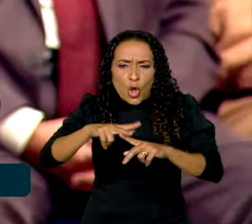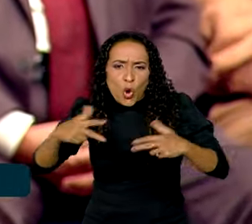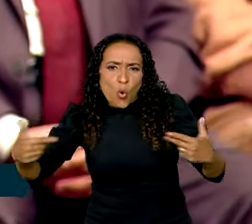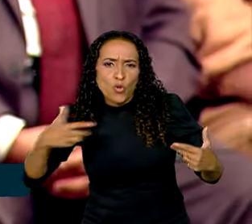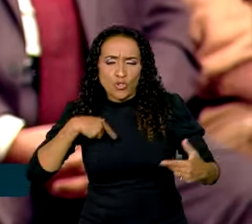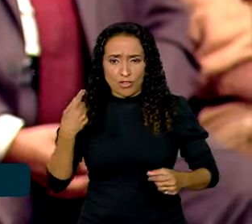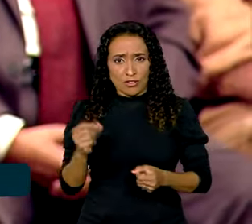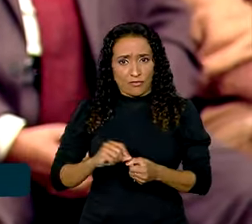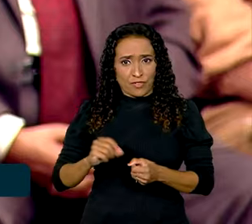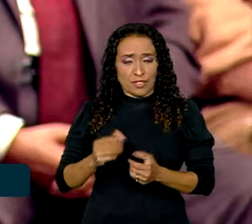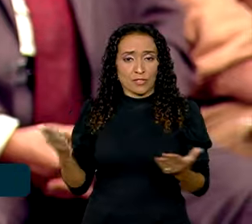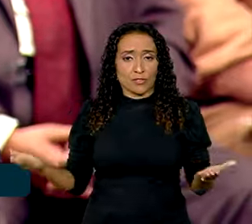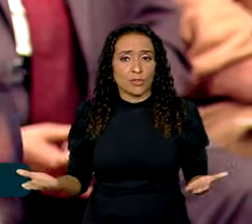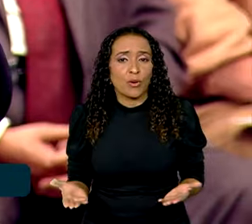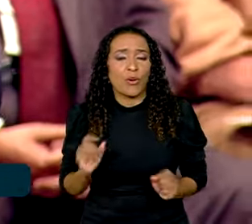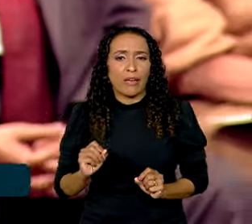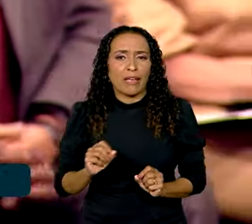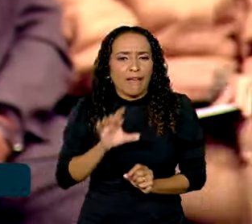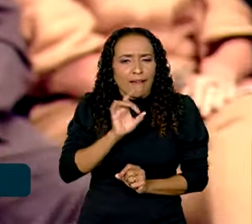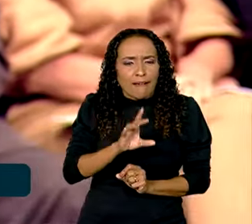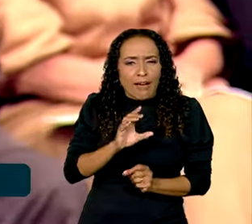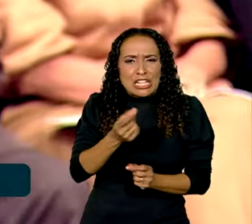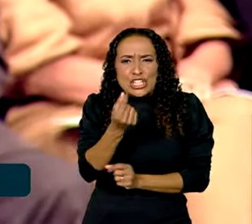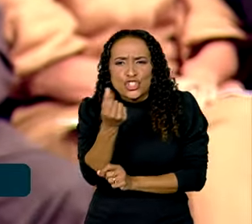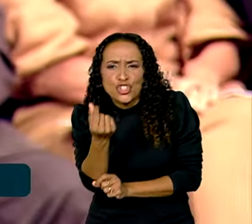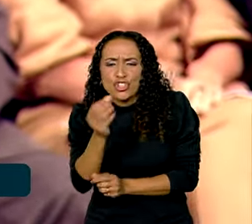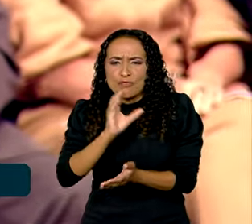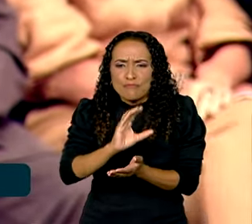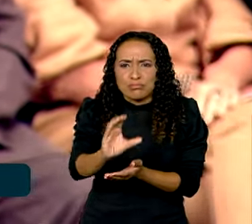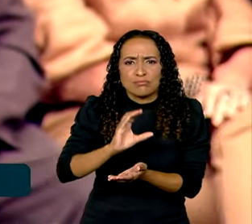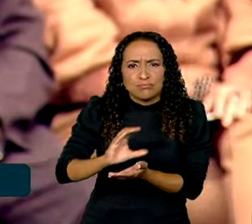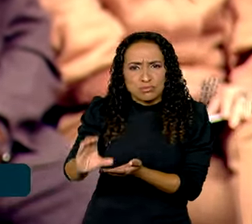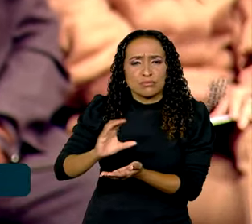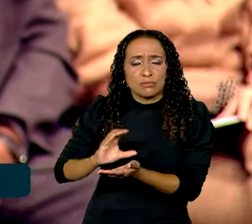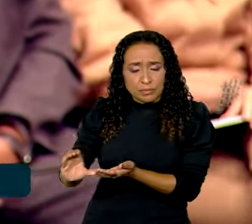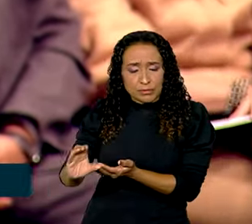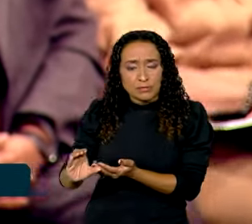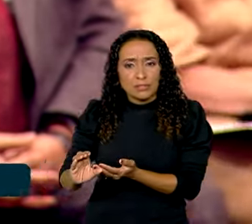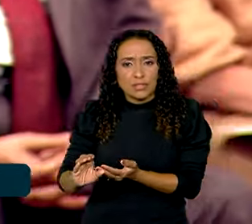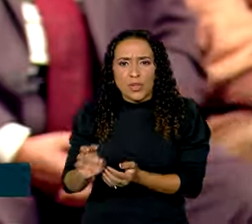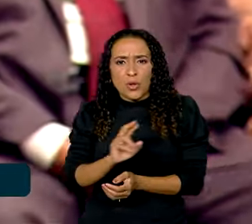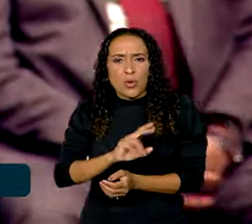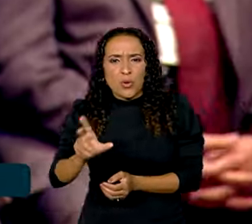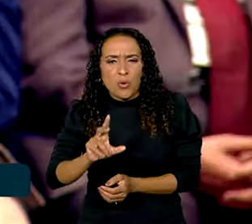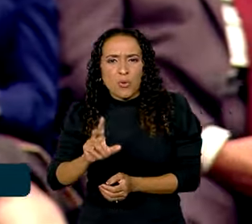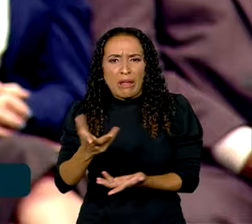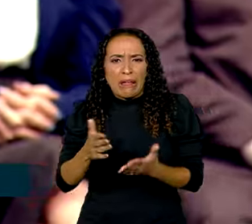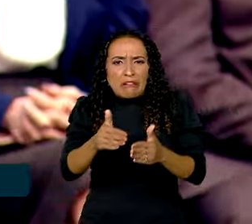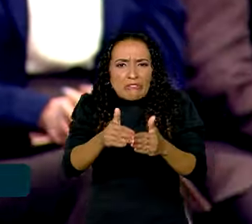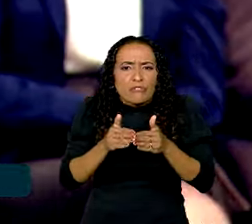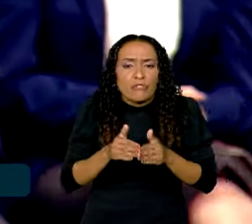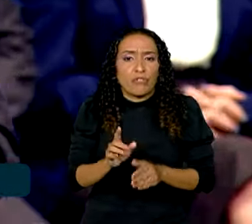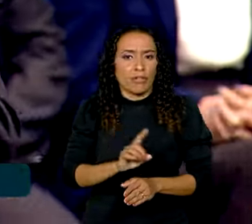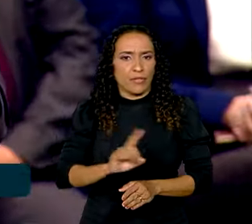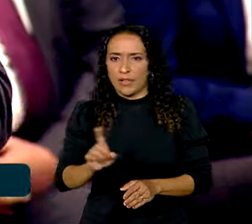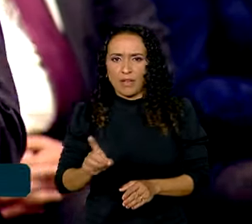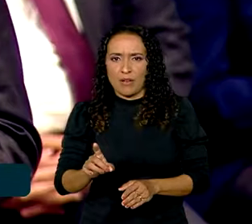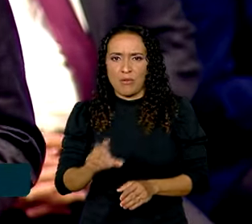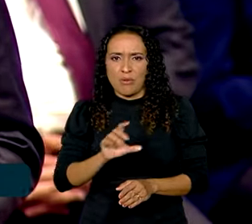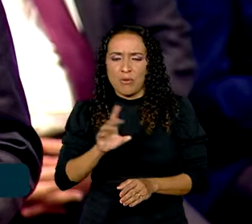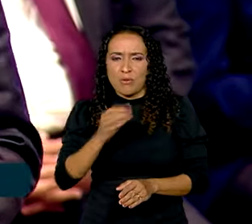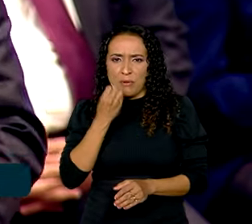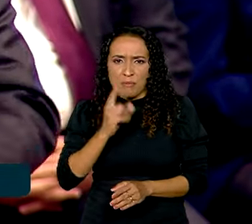gente está fazendo, cada centavo que a gente está colocando, não é nenhum favor, não é nenhum